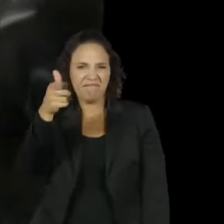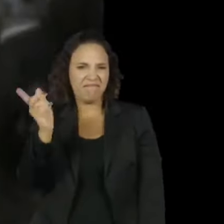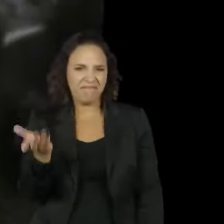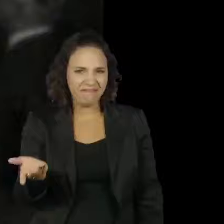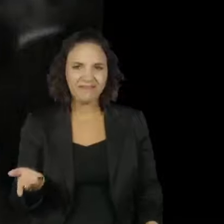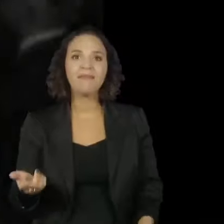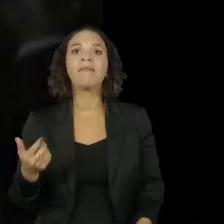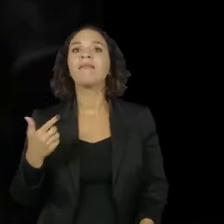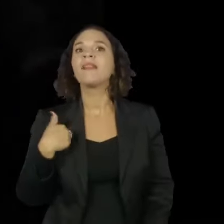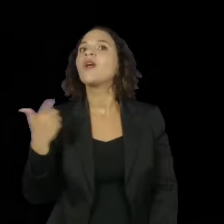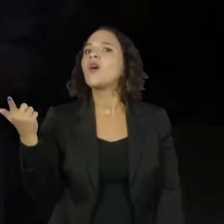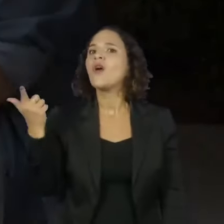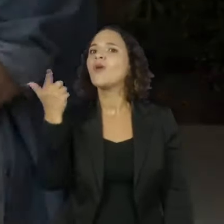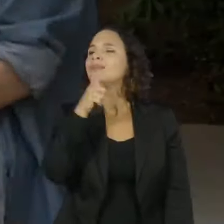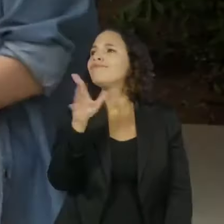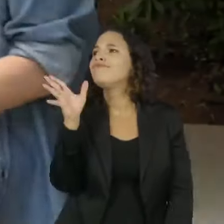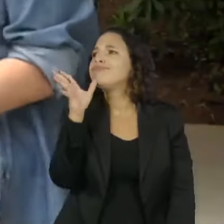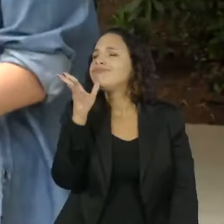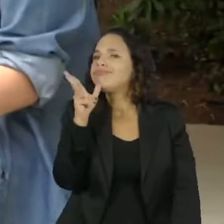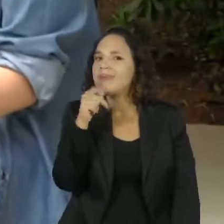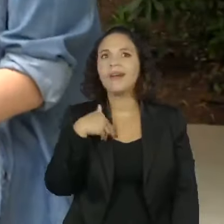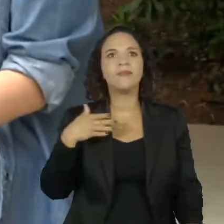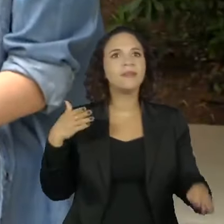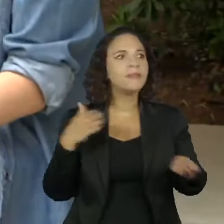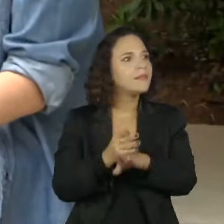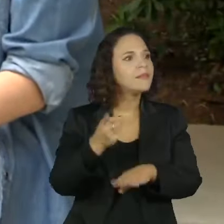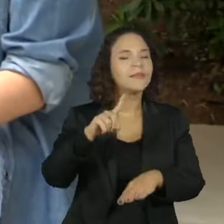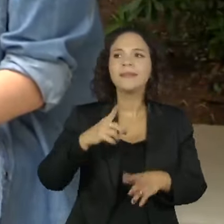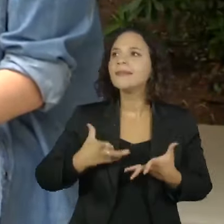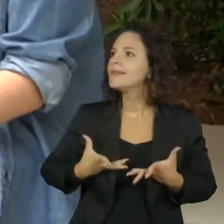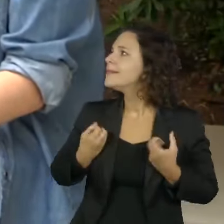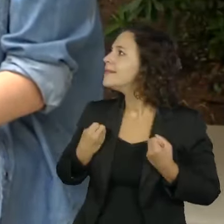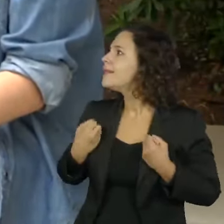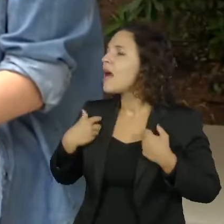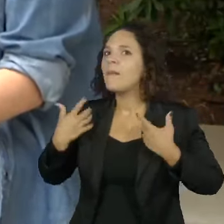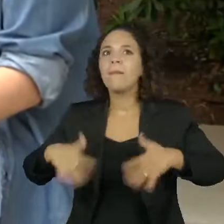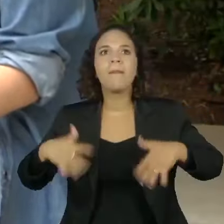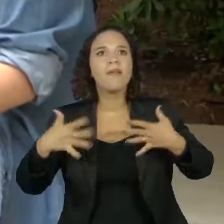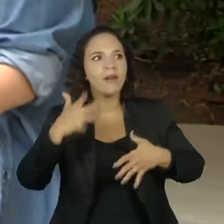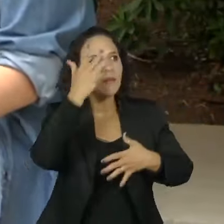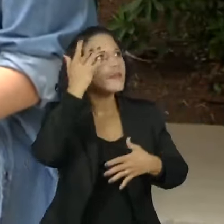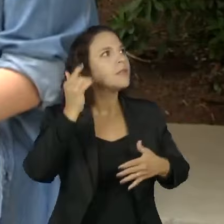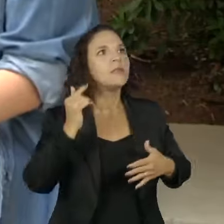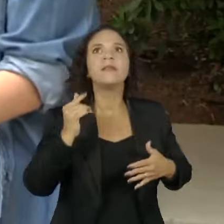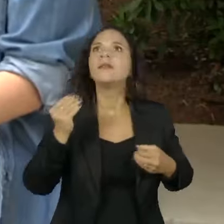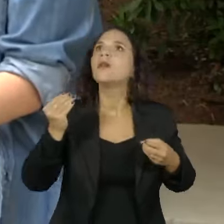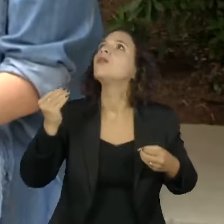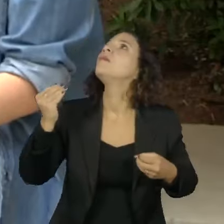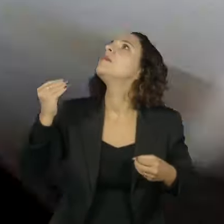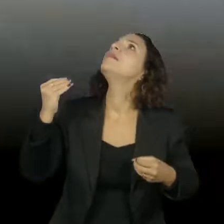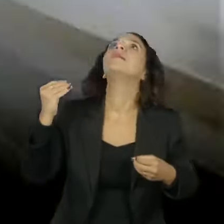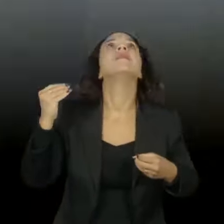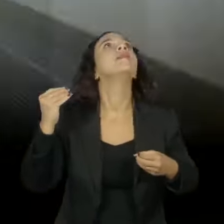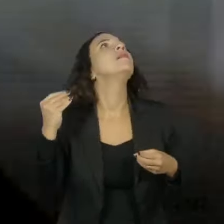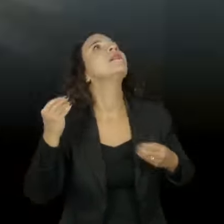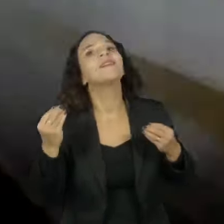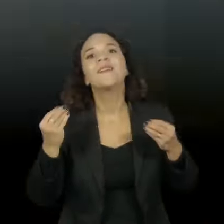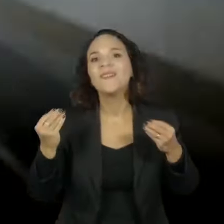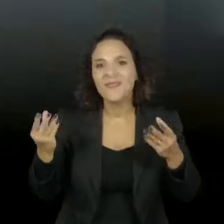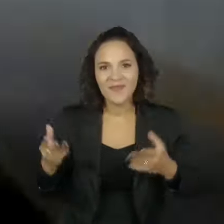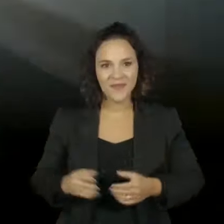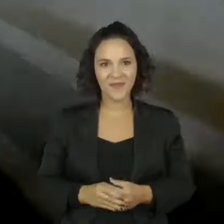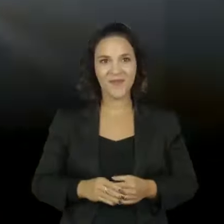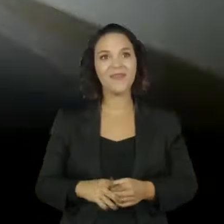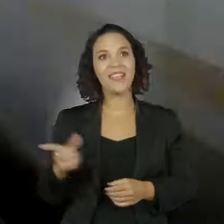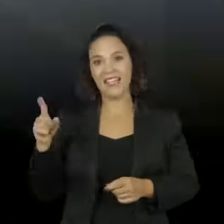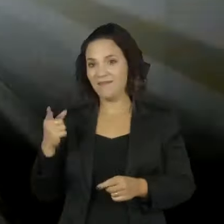sei que eu conseguia entrar bem depois. Ficou todo mundo, assim, surpreso, apavorado. A gente ficava meio apavorado, a gente estava embaixo da terra. O Gil viajou